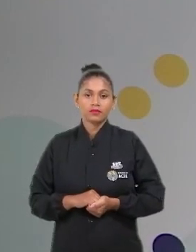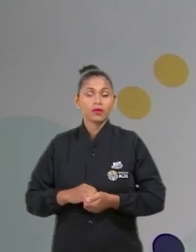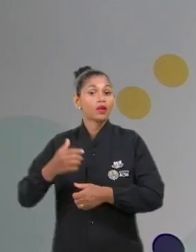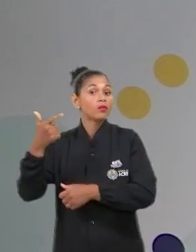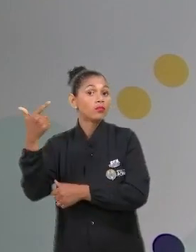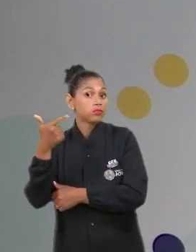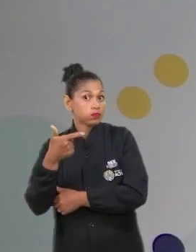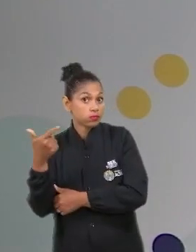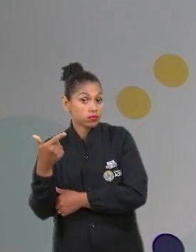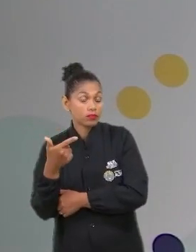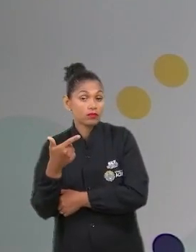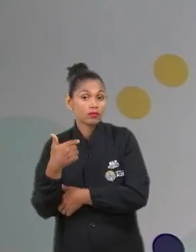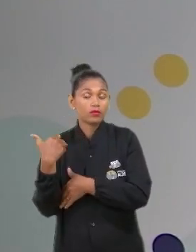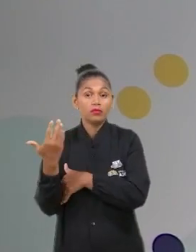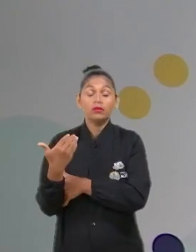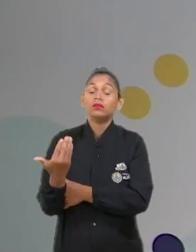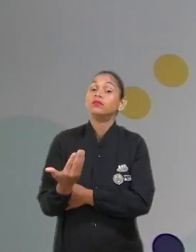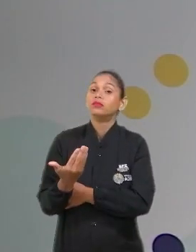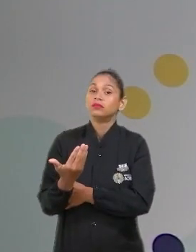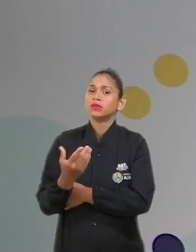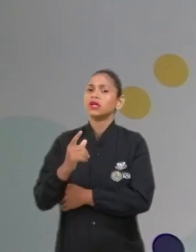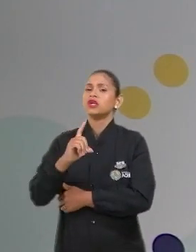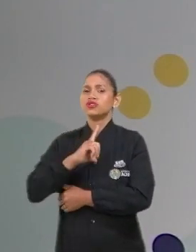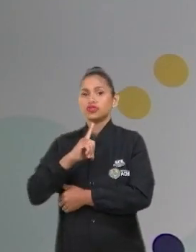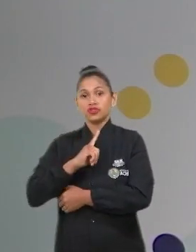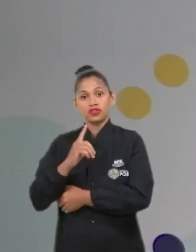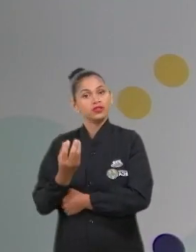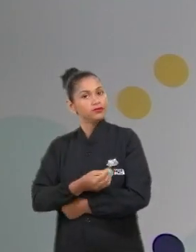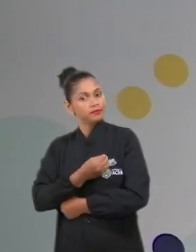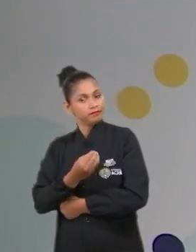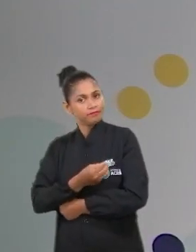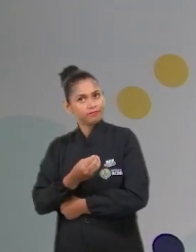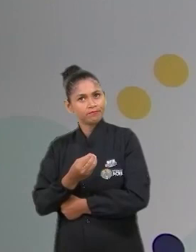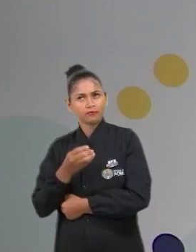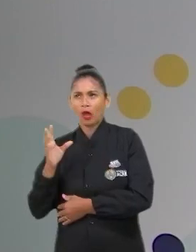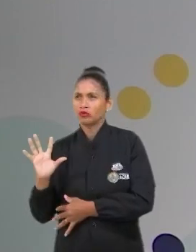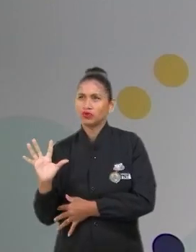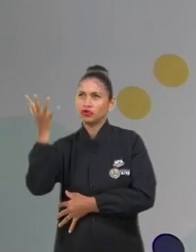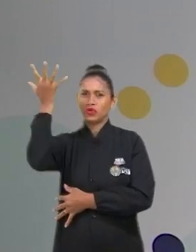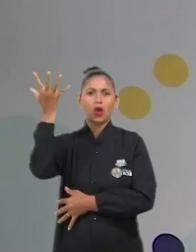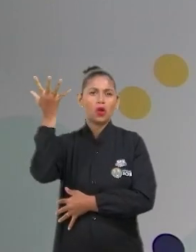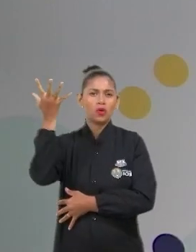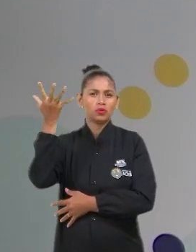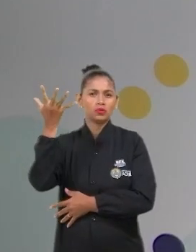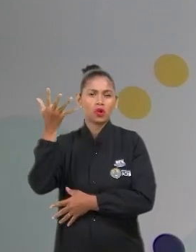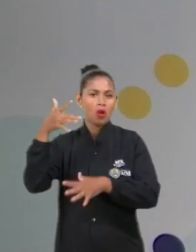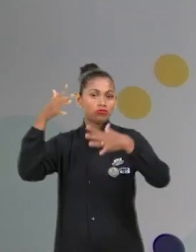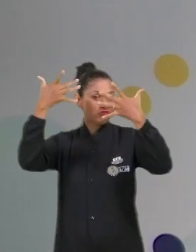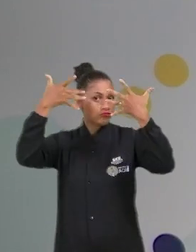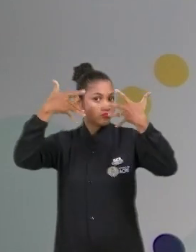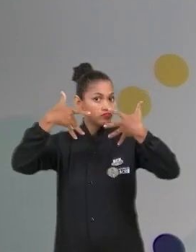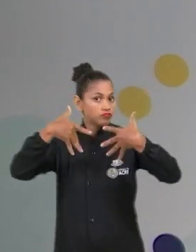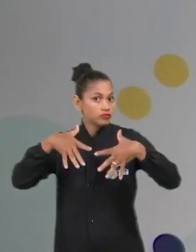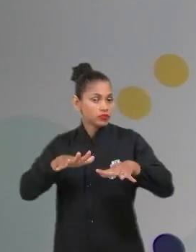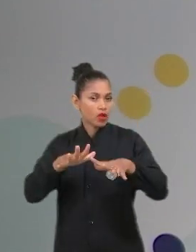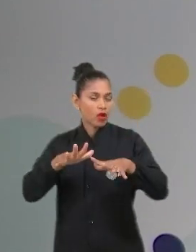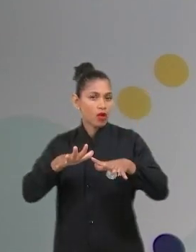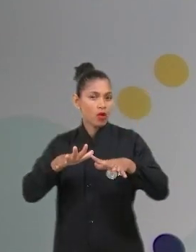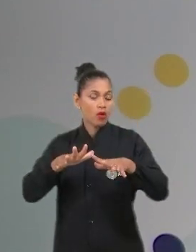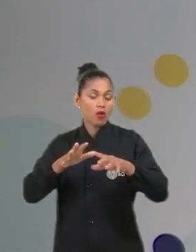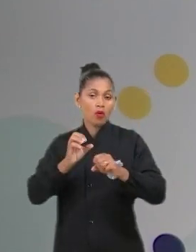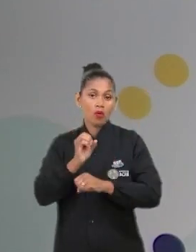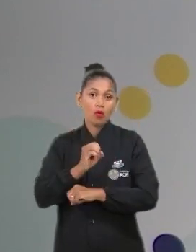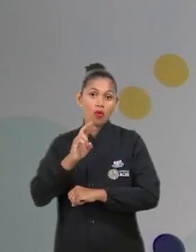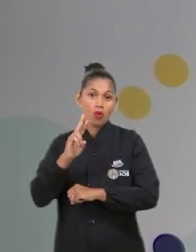Secundária é quando tinha vida, aconteceu algo natural, ou então provocado pelo homem, e, de